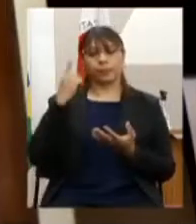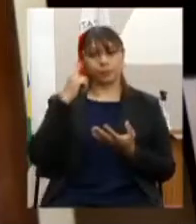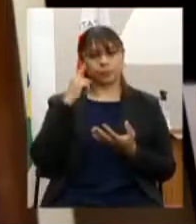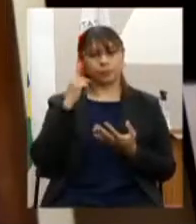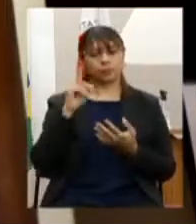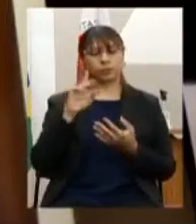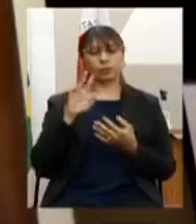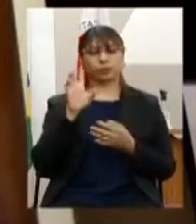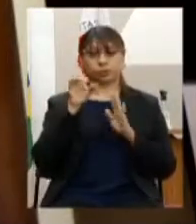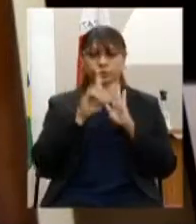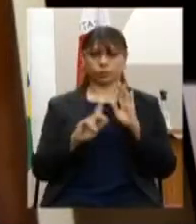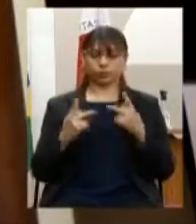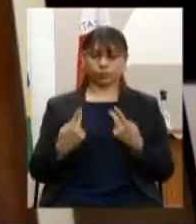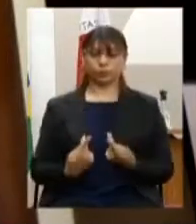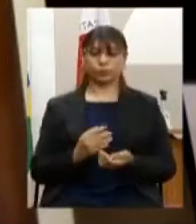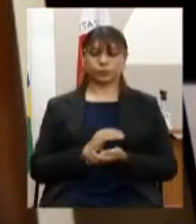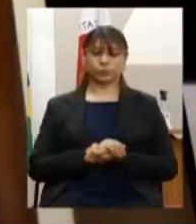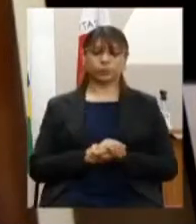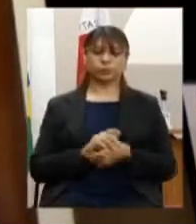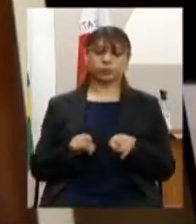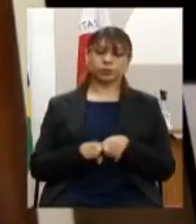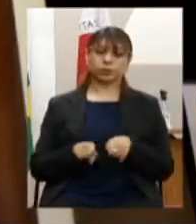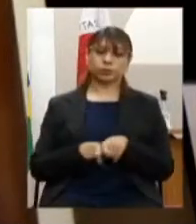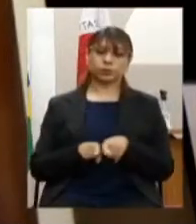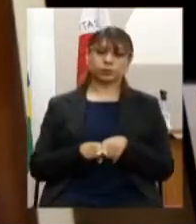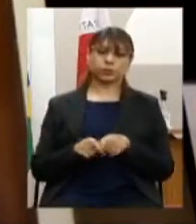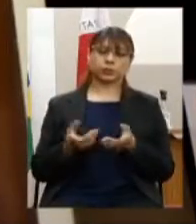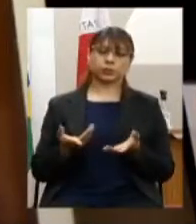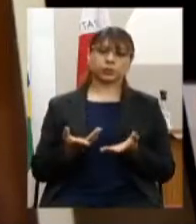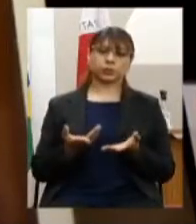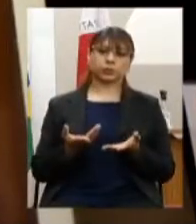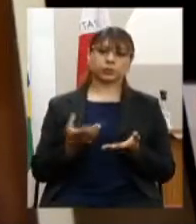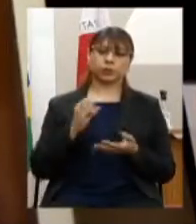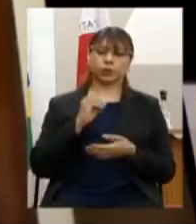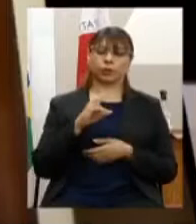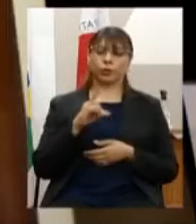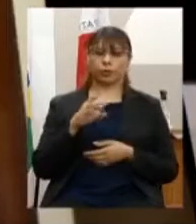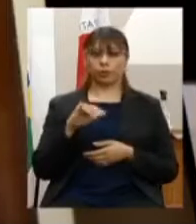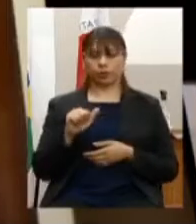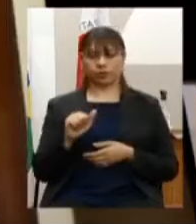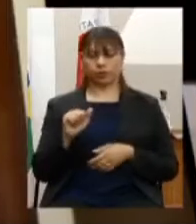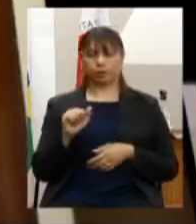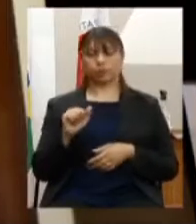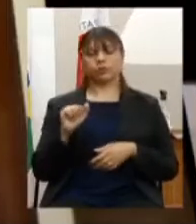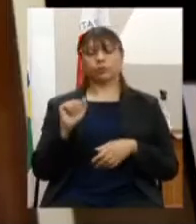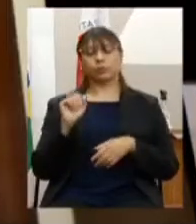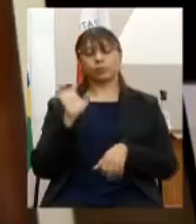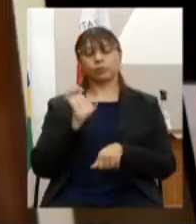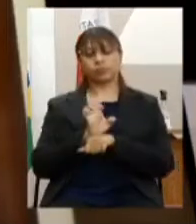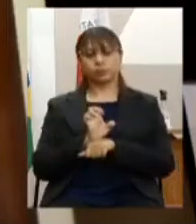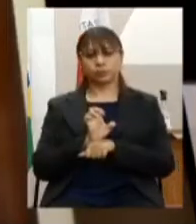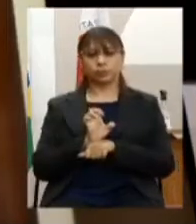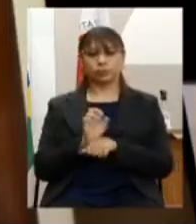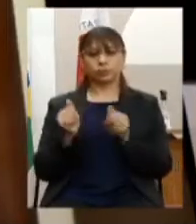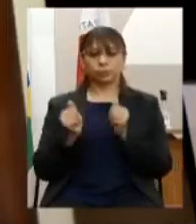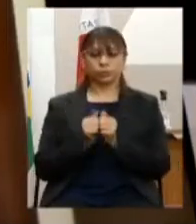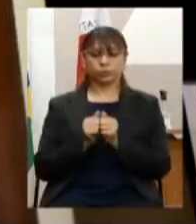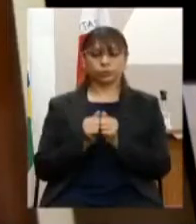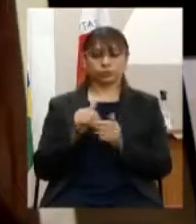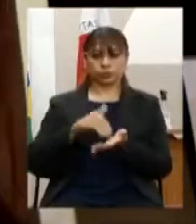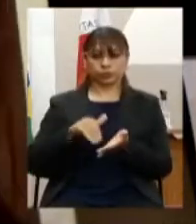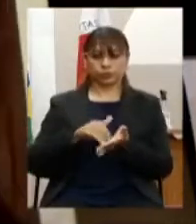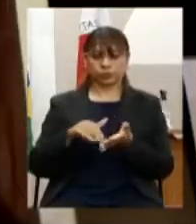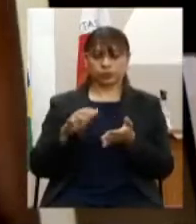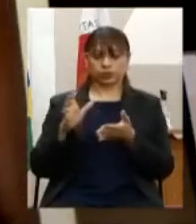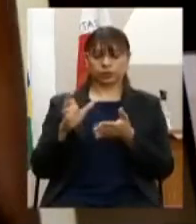recomendar a obentoria geral do estado a articulação institucional com a secretaria de estado e